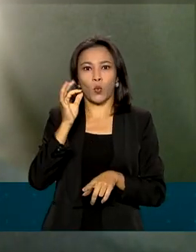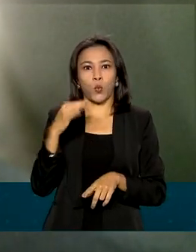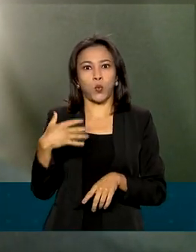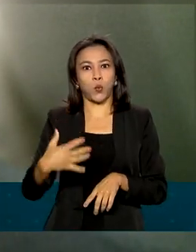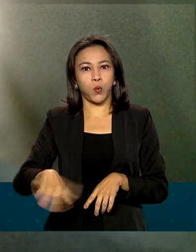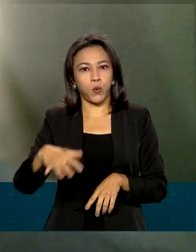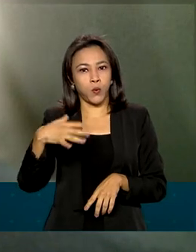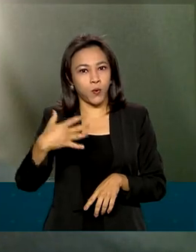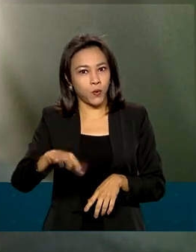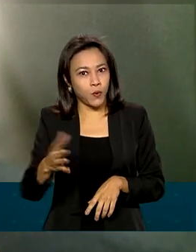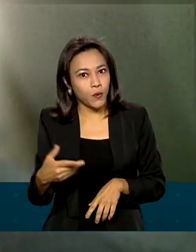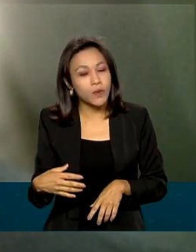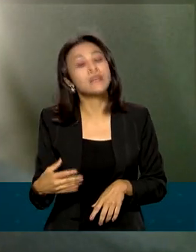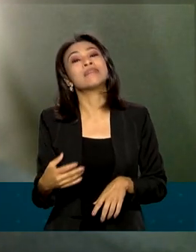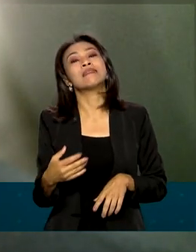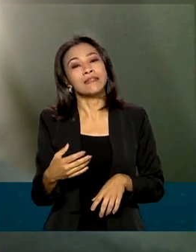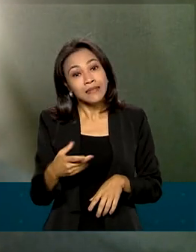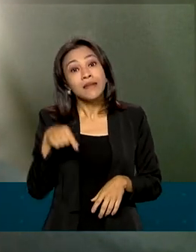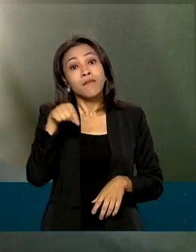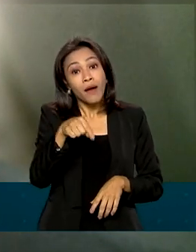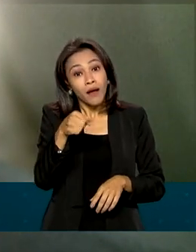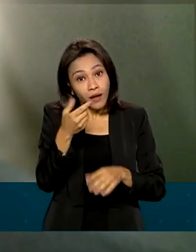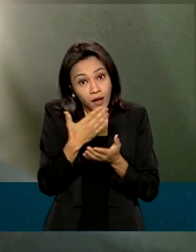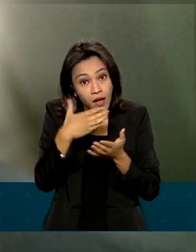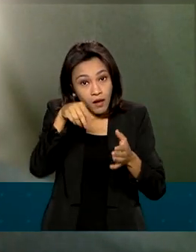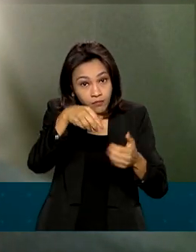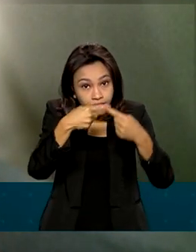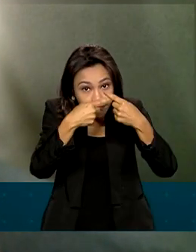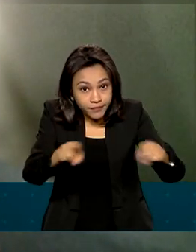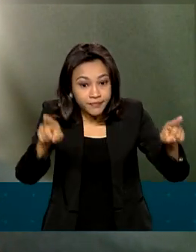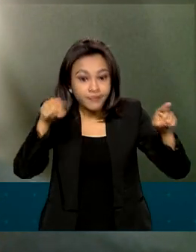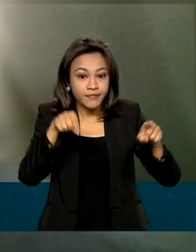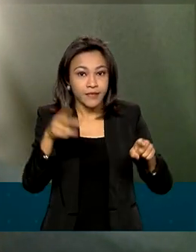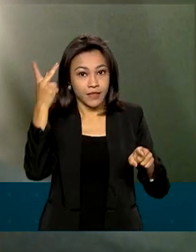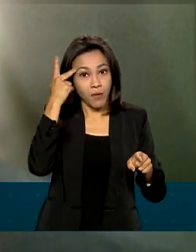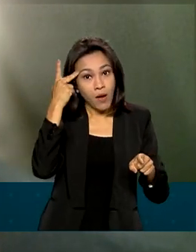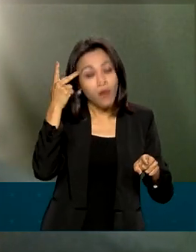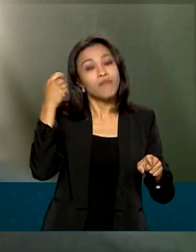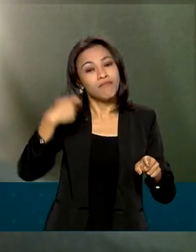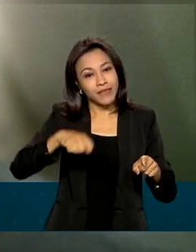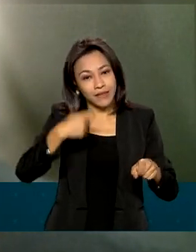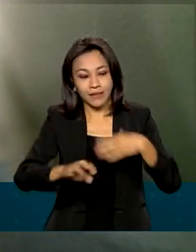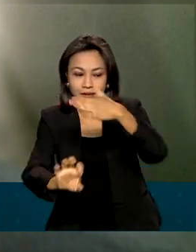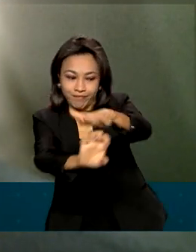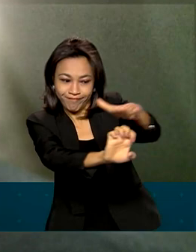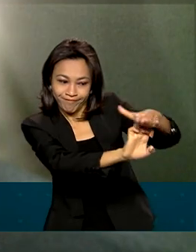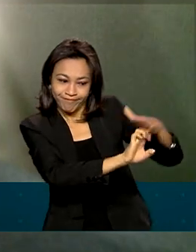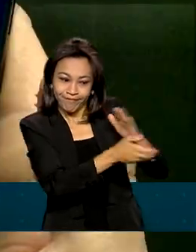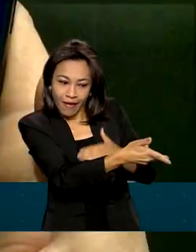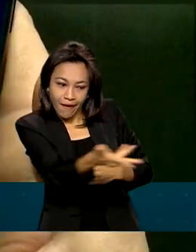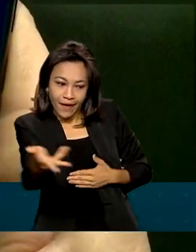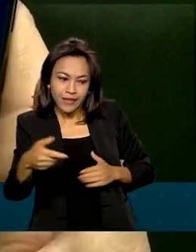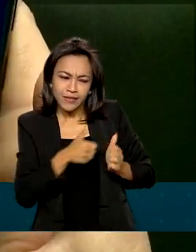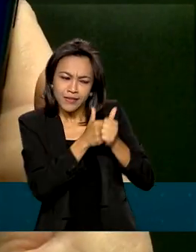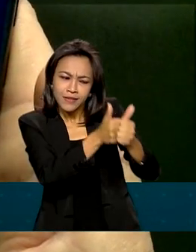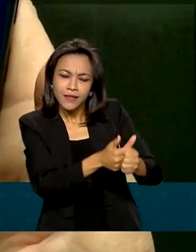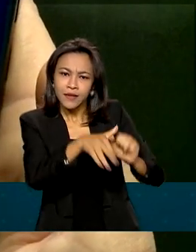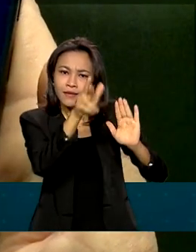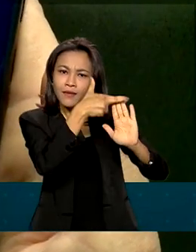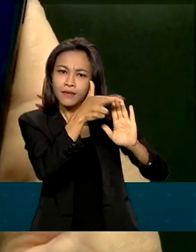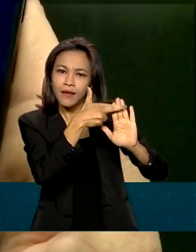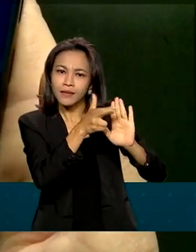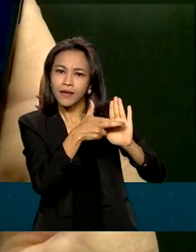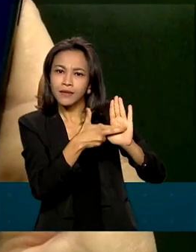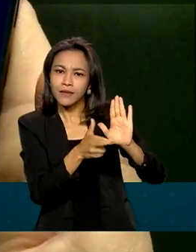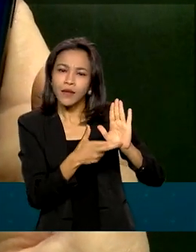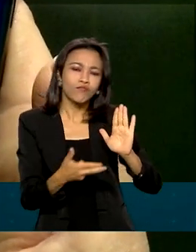tempo de resposta. Para a ativação do 5G em São Paulo, as operadoras têm que concluir, cumprir, aliás, uma série de requisitos.